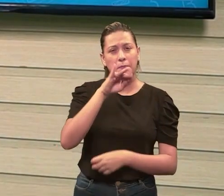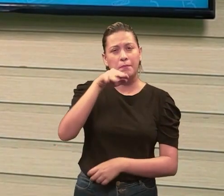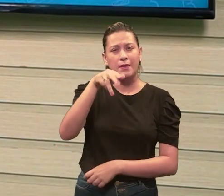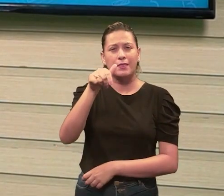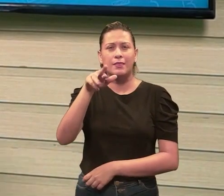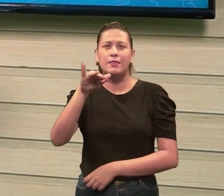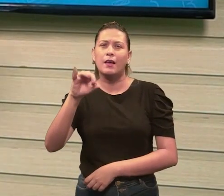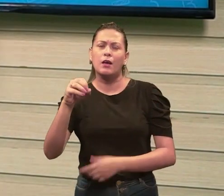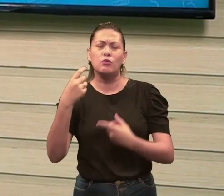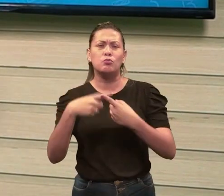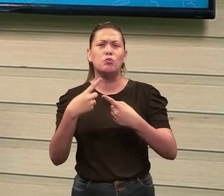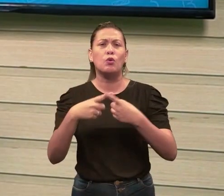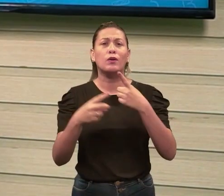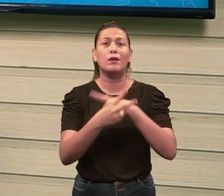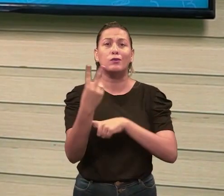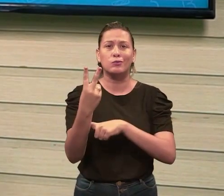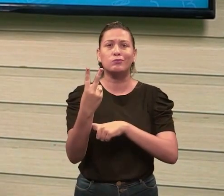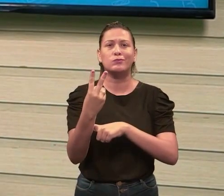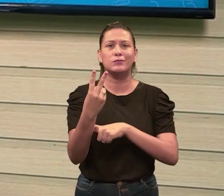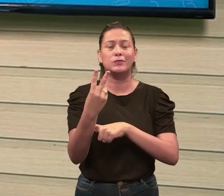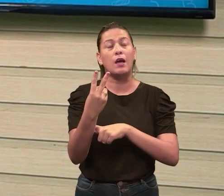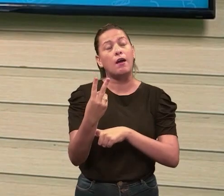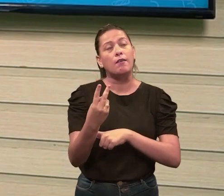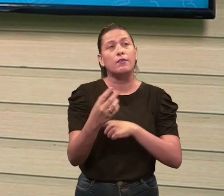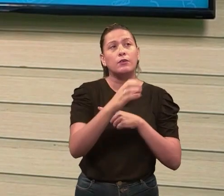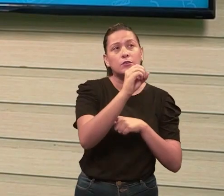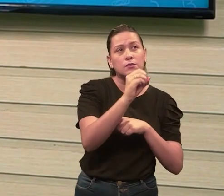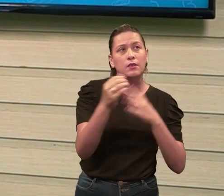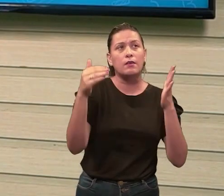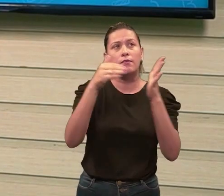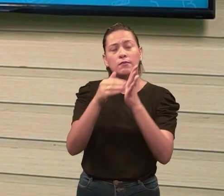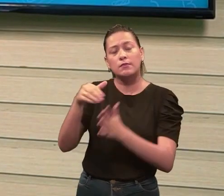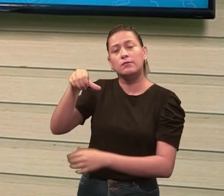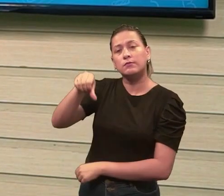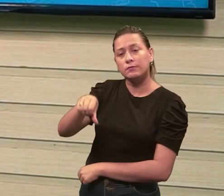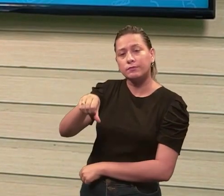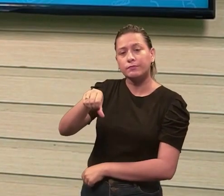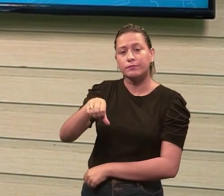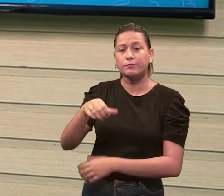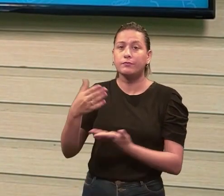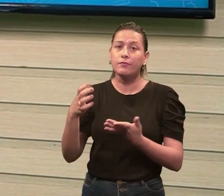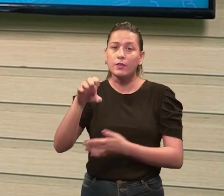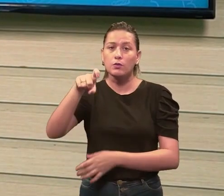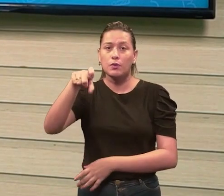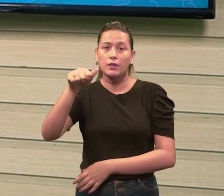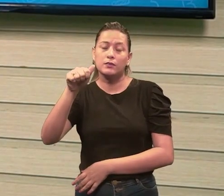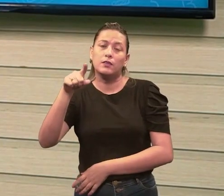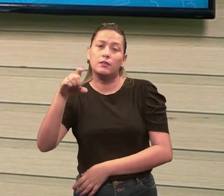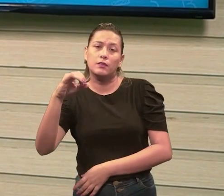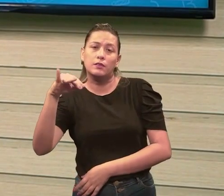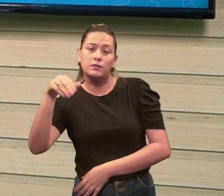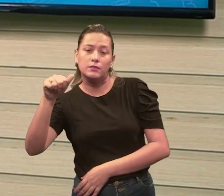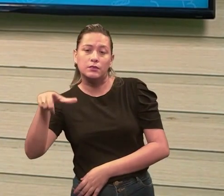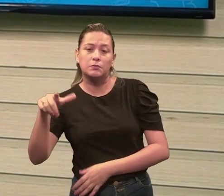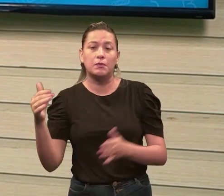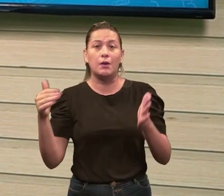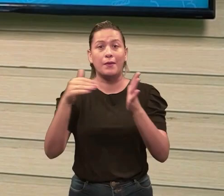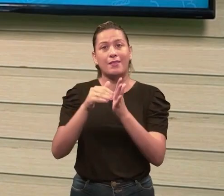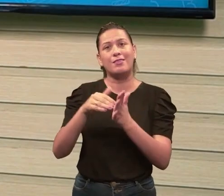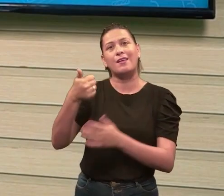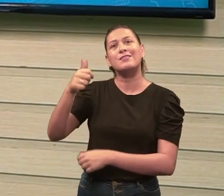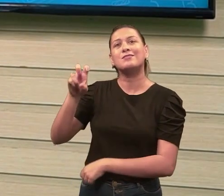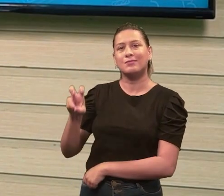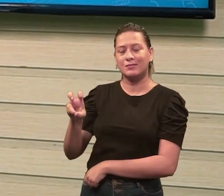porque são 2, né? Então, ele vai de 0 a 9. E o hexadecimal, ele vai até